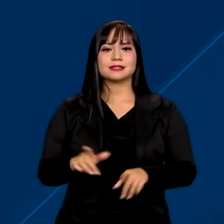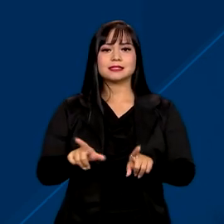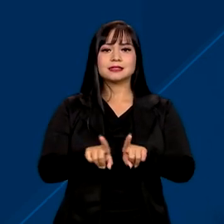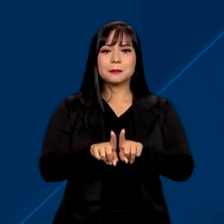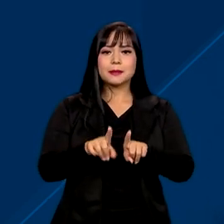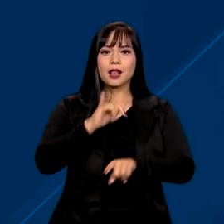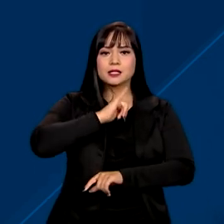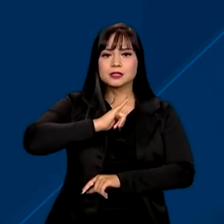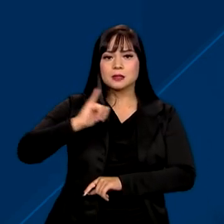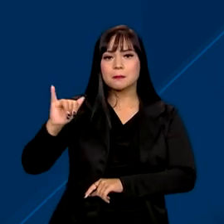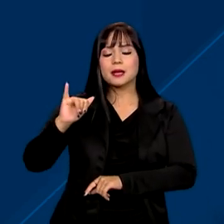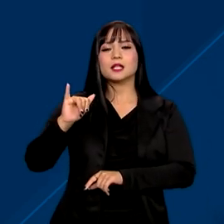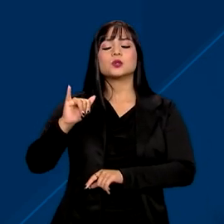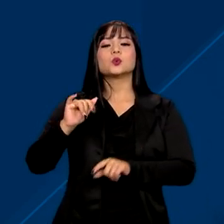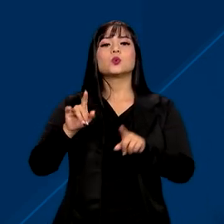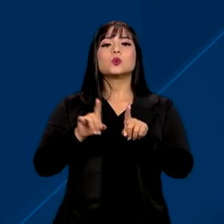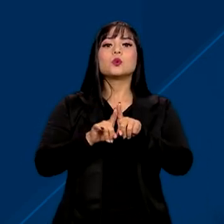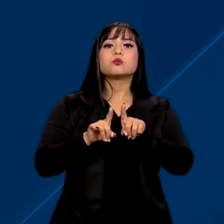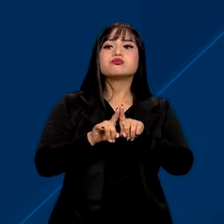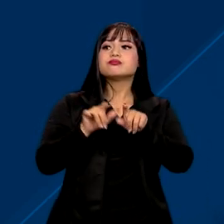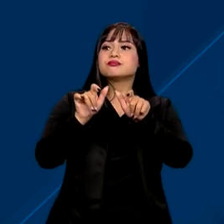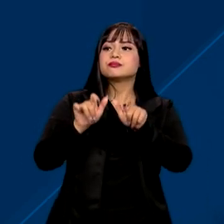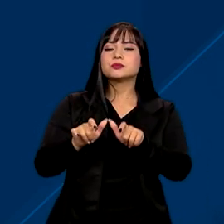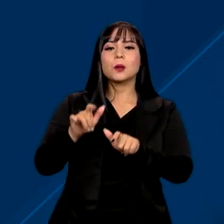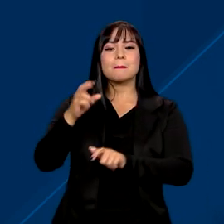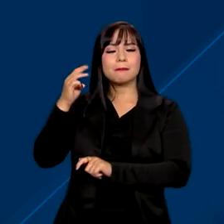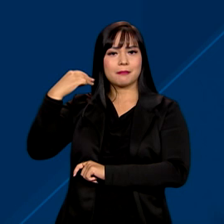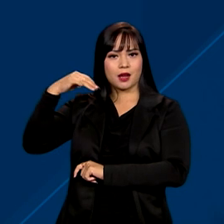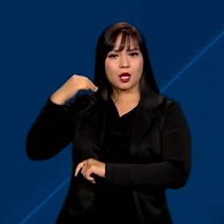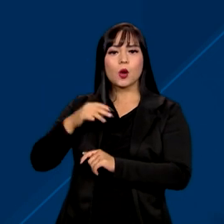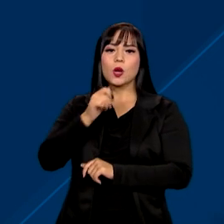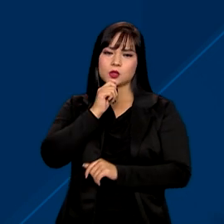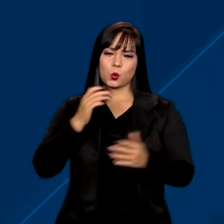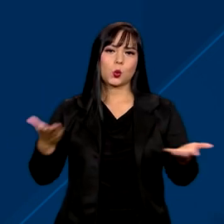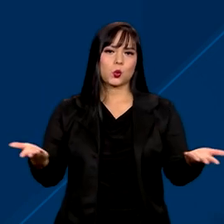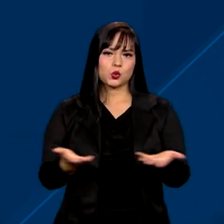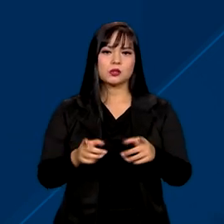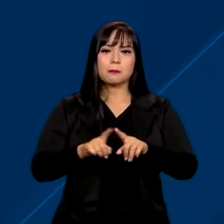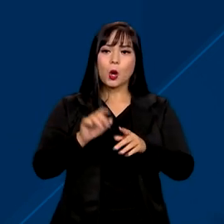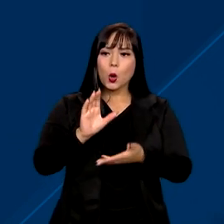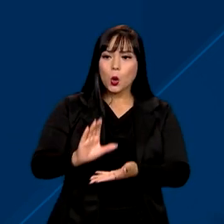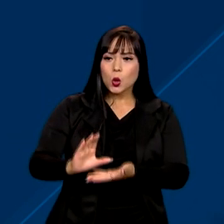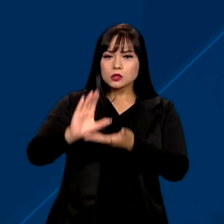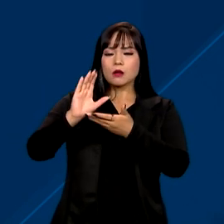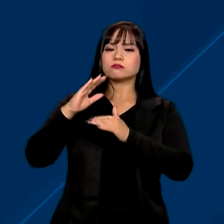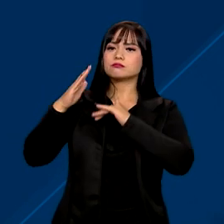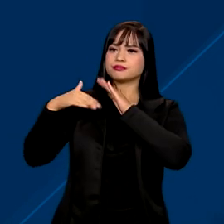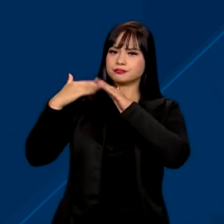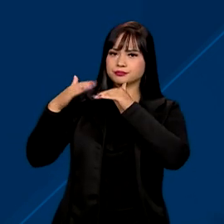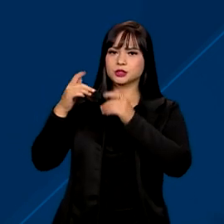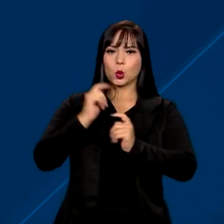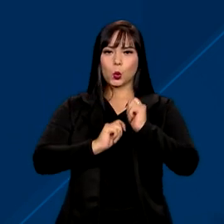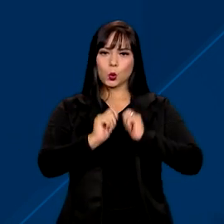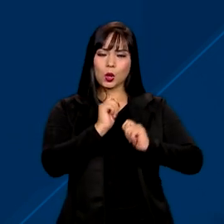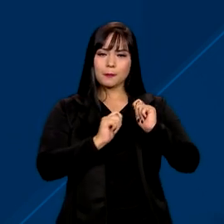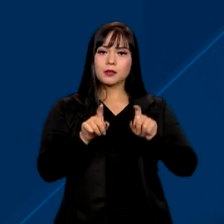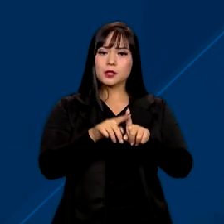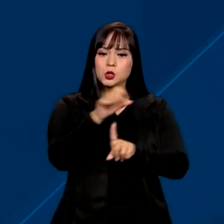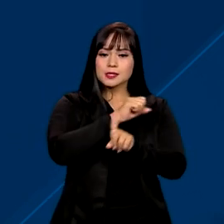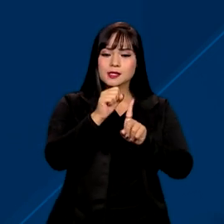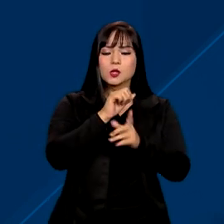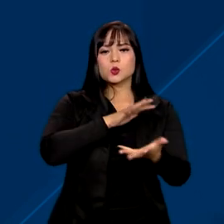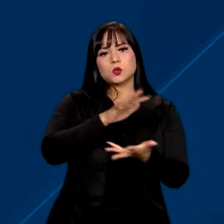lançamento do Pronace também em São Luís do Maranhão, ainda hoje. E o Conselho de Desenvolvimento Econômico e Social